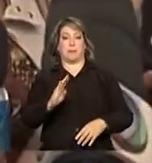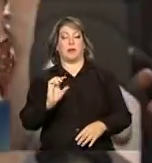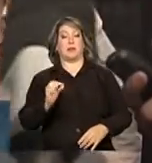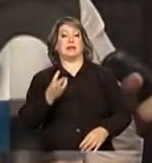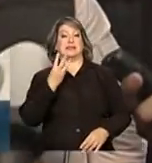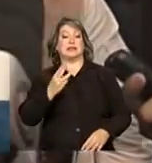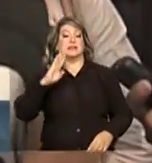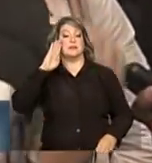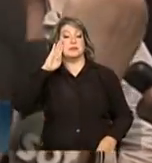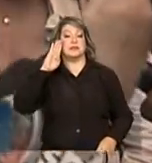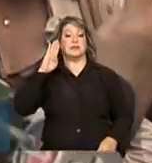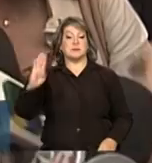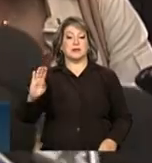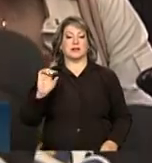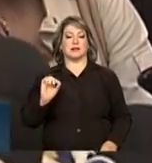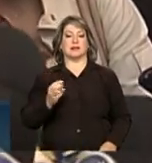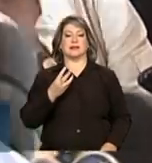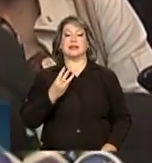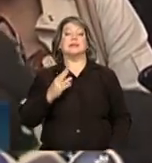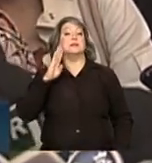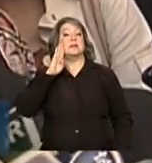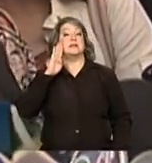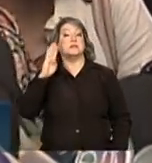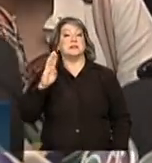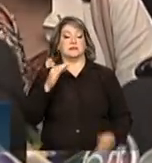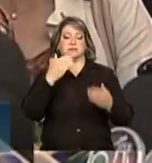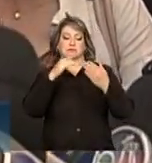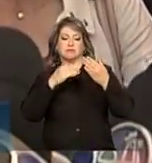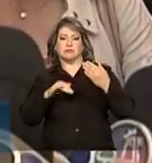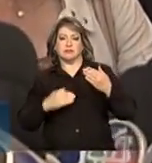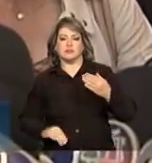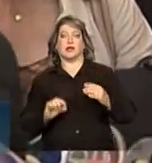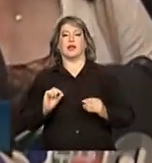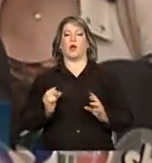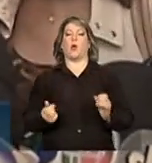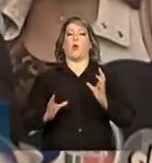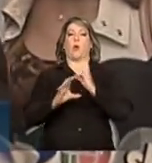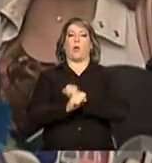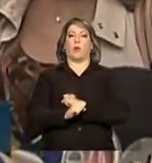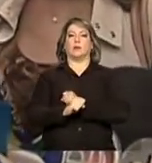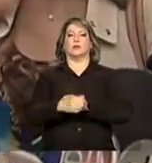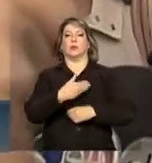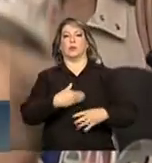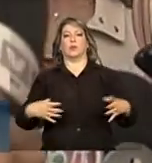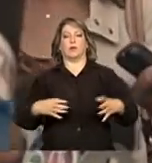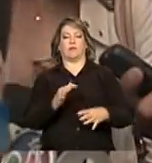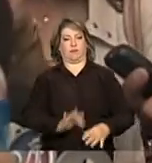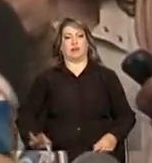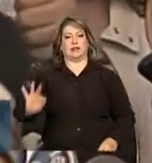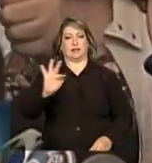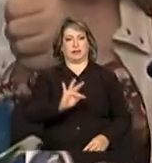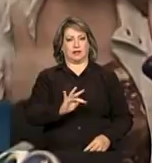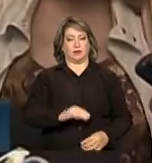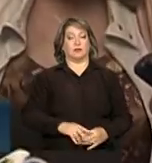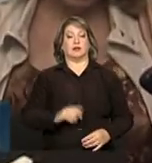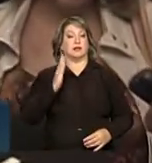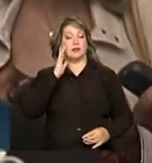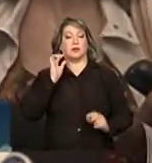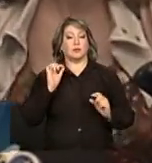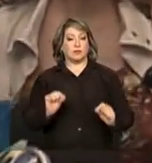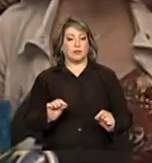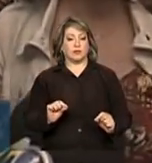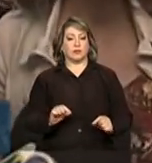principais itens do orçamento público federal, a saber,